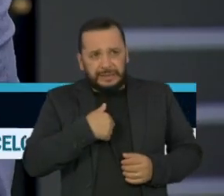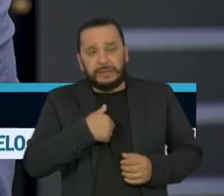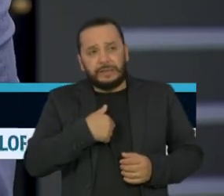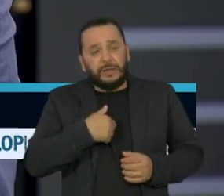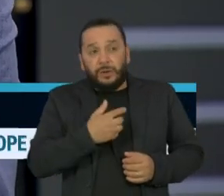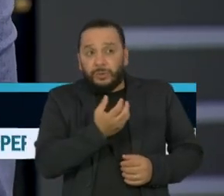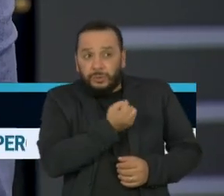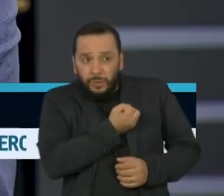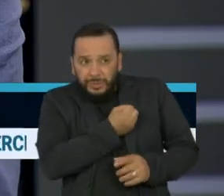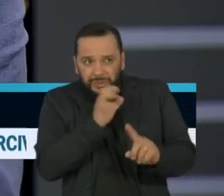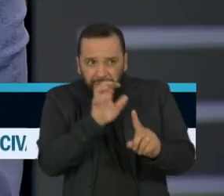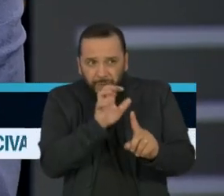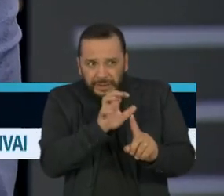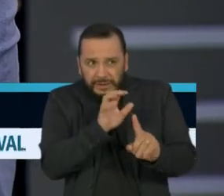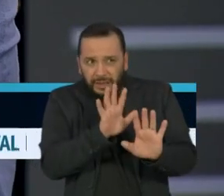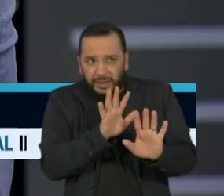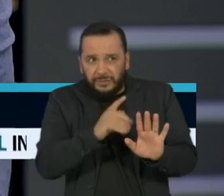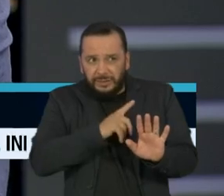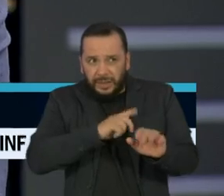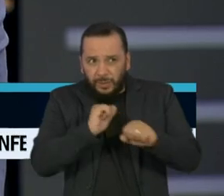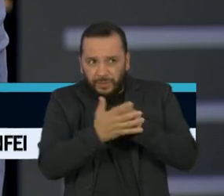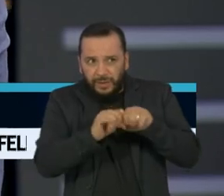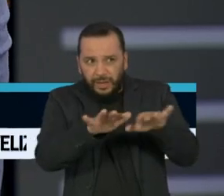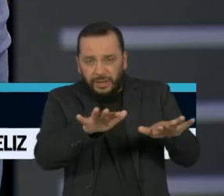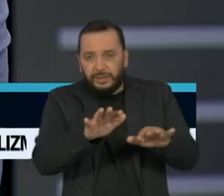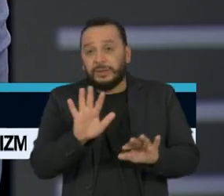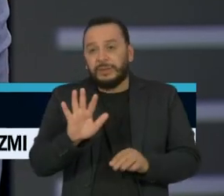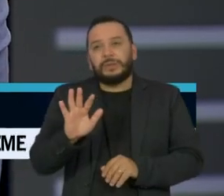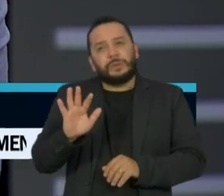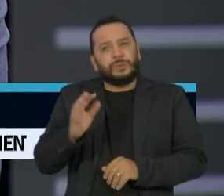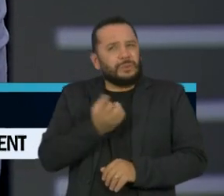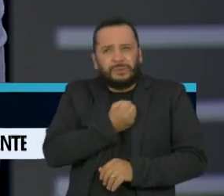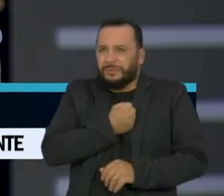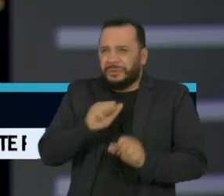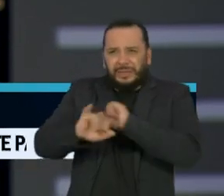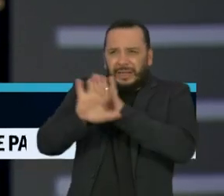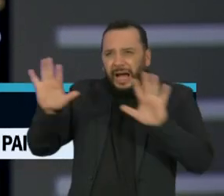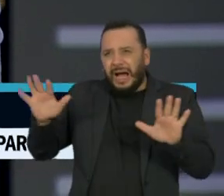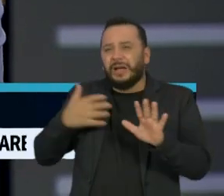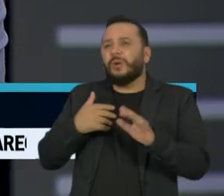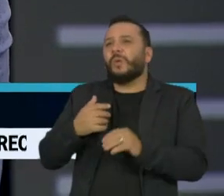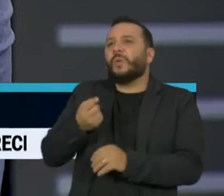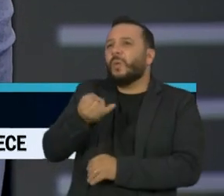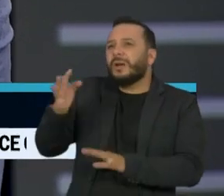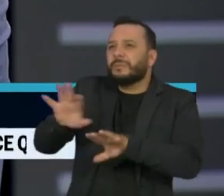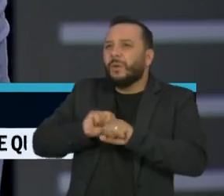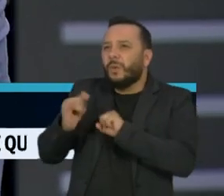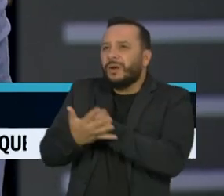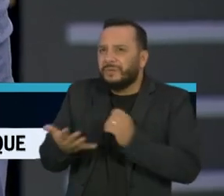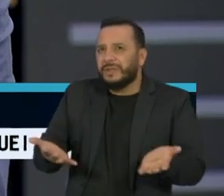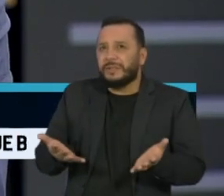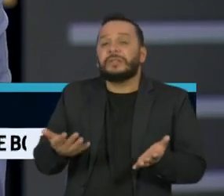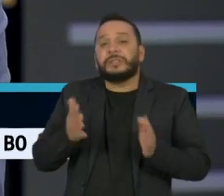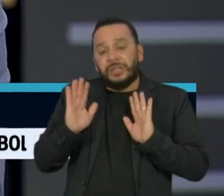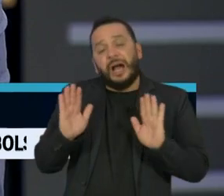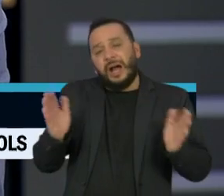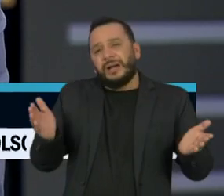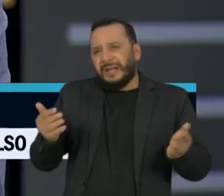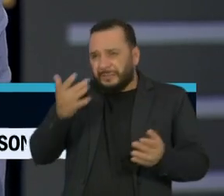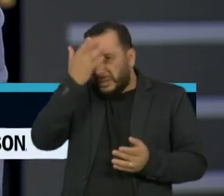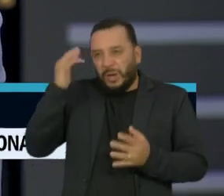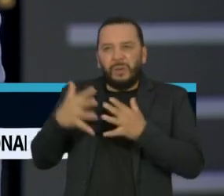claros, né? Os países onde os líderes confundiram as suas populações ao invés de liderar, de educar,